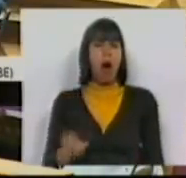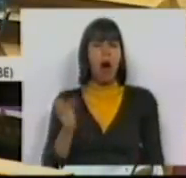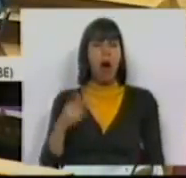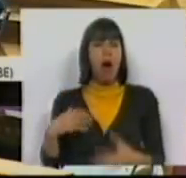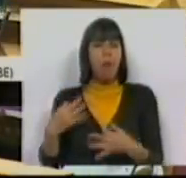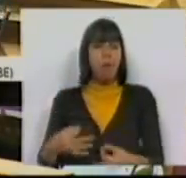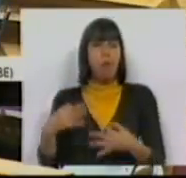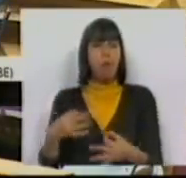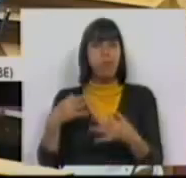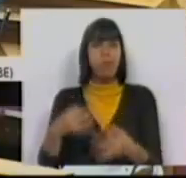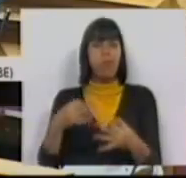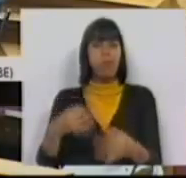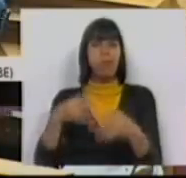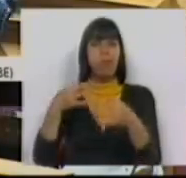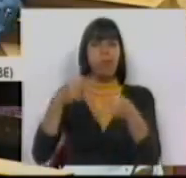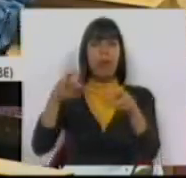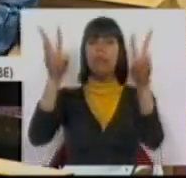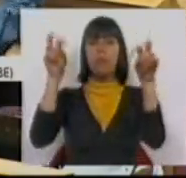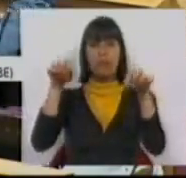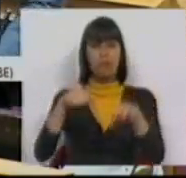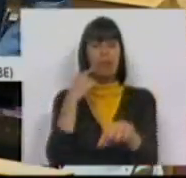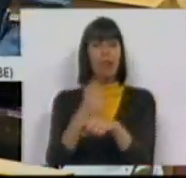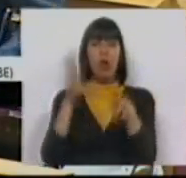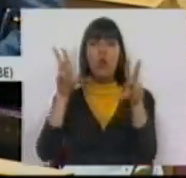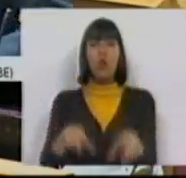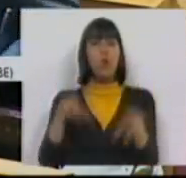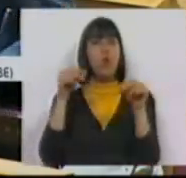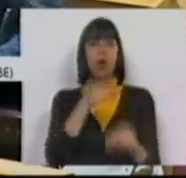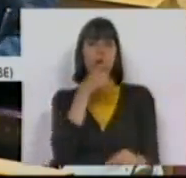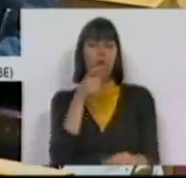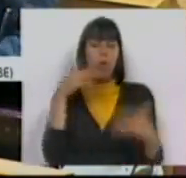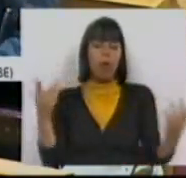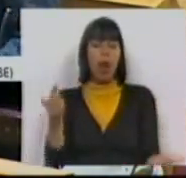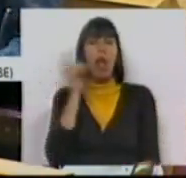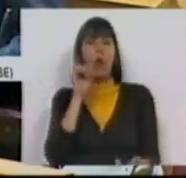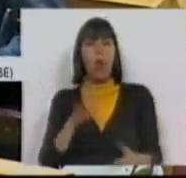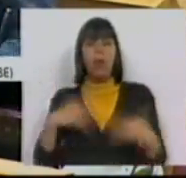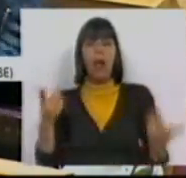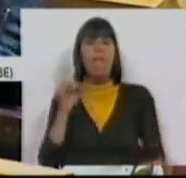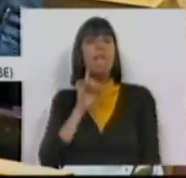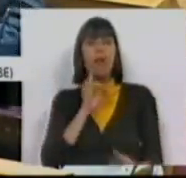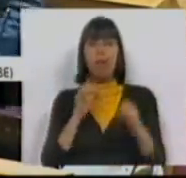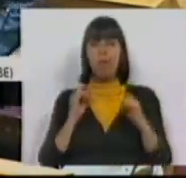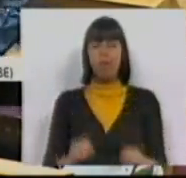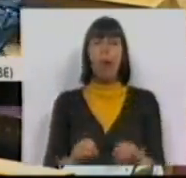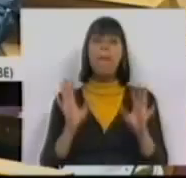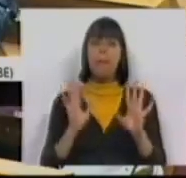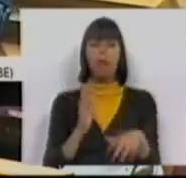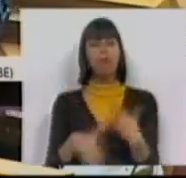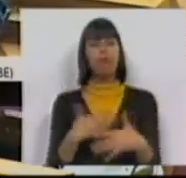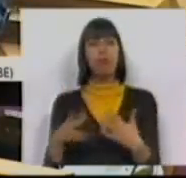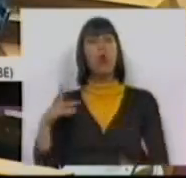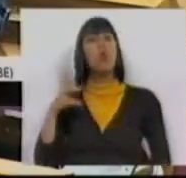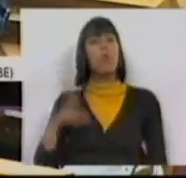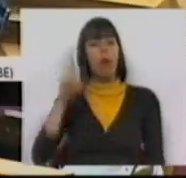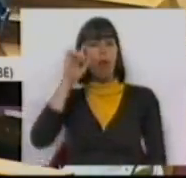arrastar as pernas nesta matéria e nunca se compromete nem com datas nem com valores. Mas, entretanto, o que os